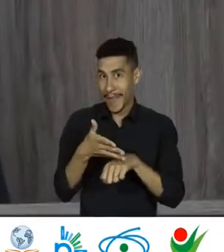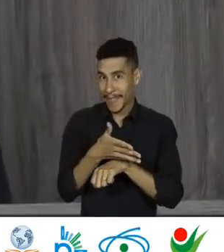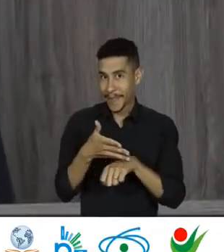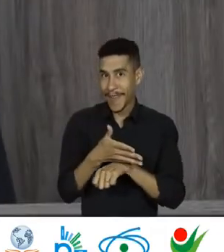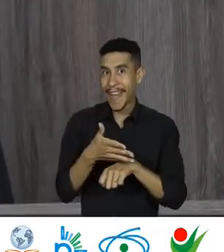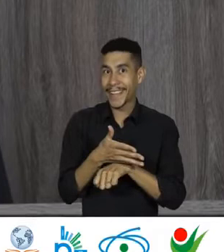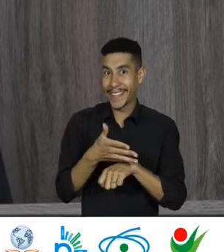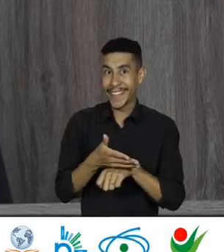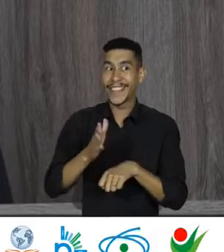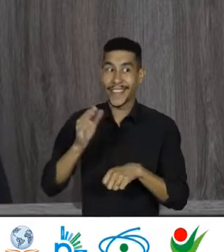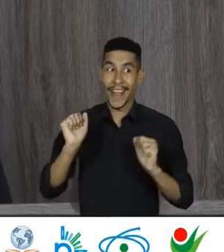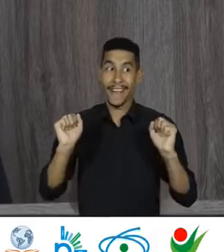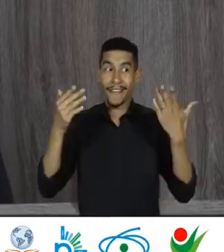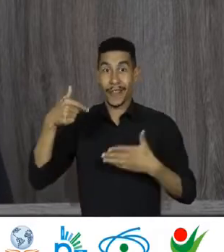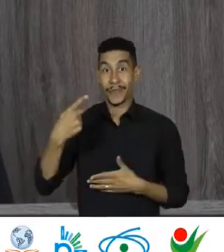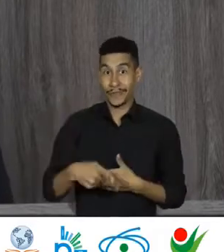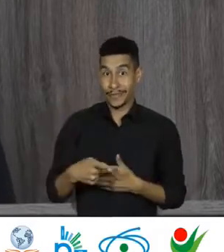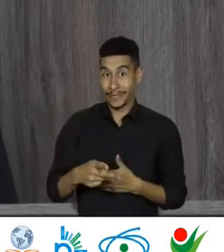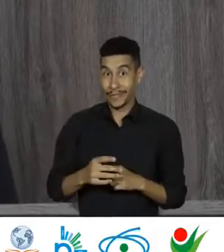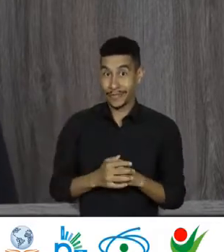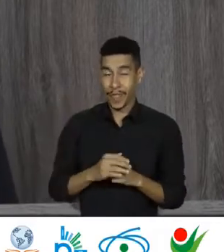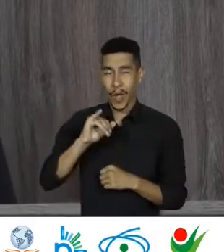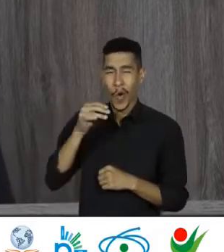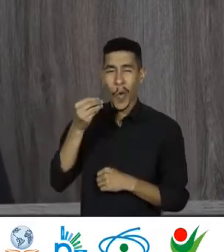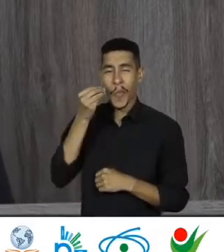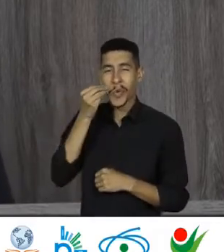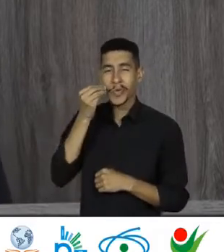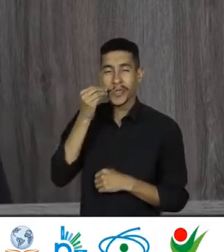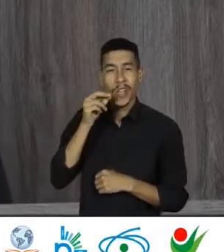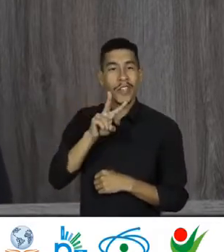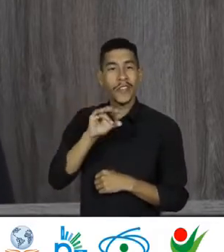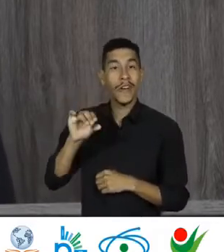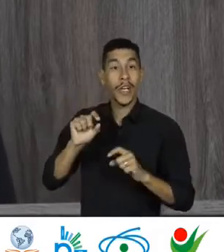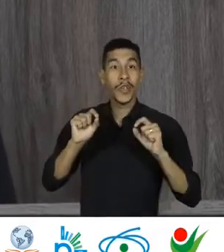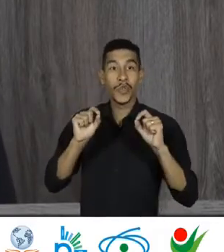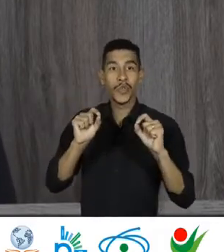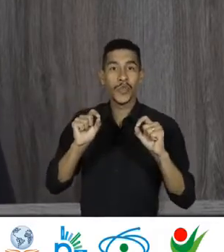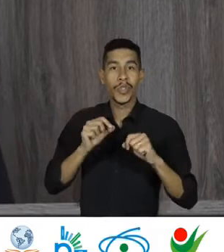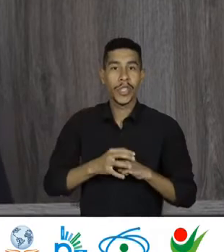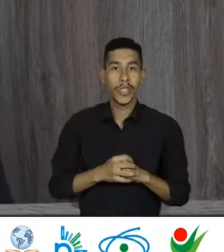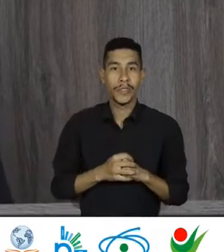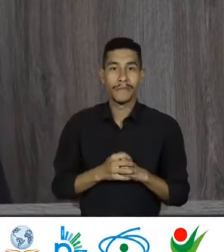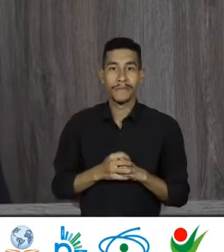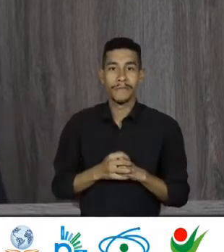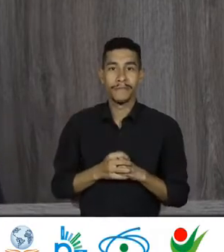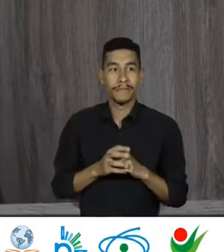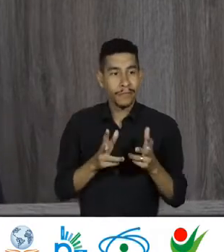hoje deste evento, terão a oportunidade de nele encontrar um lugar